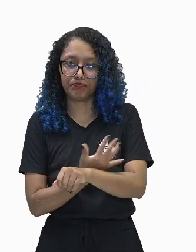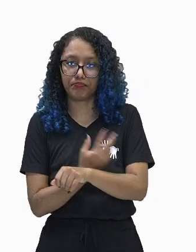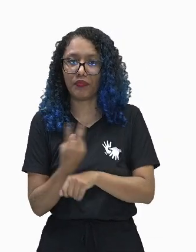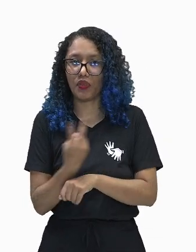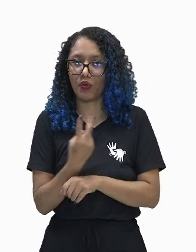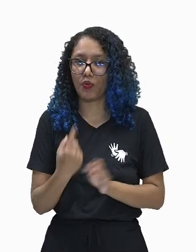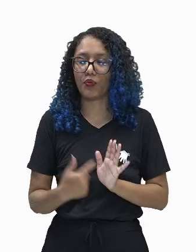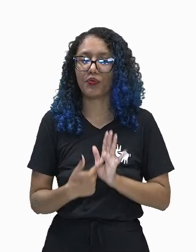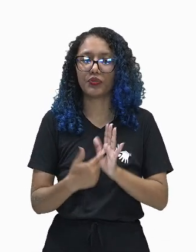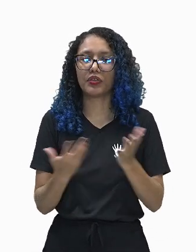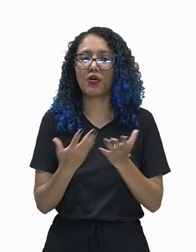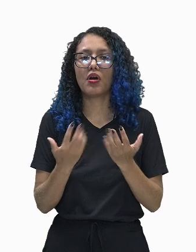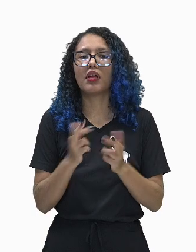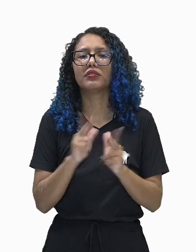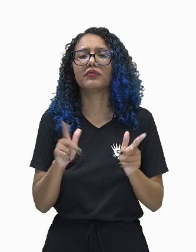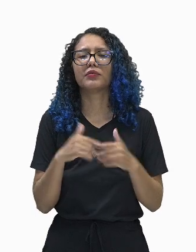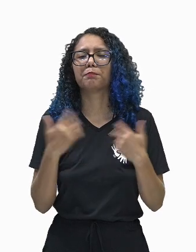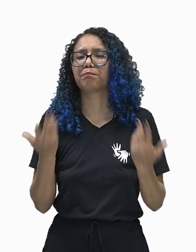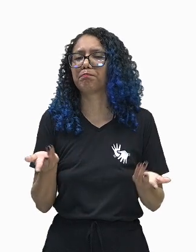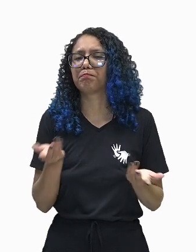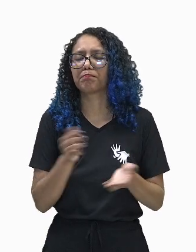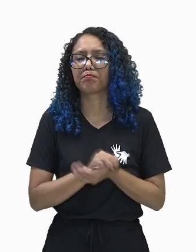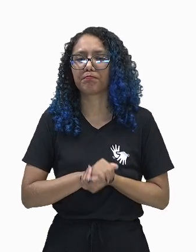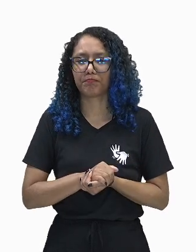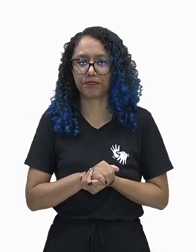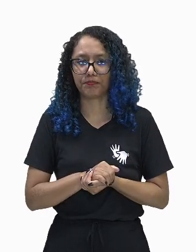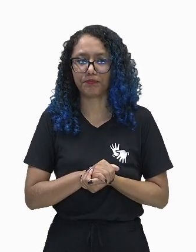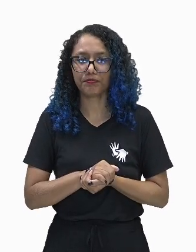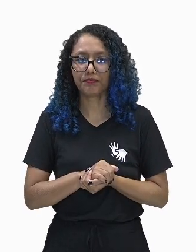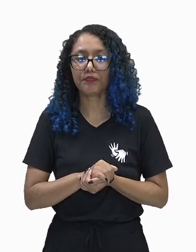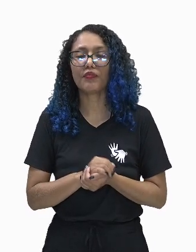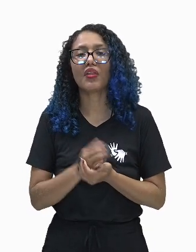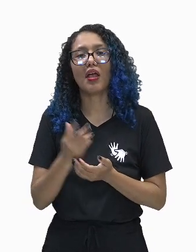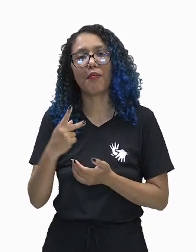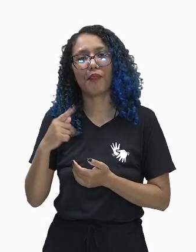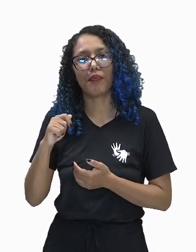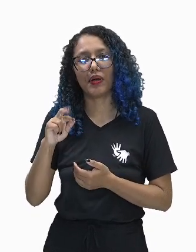diferença entre eles é que a parede celular,